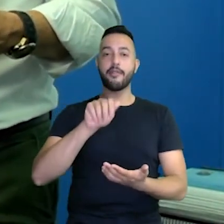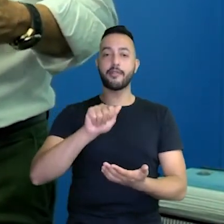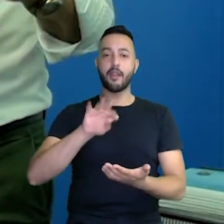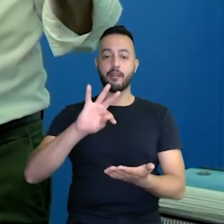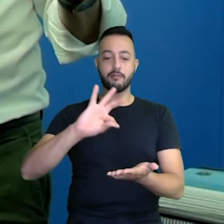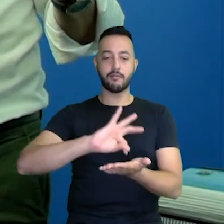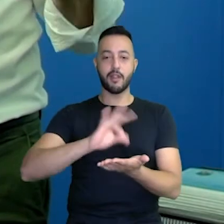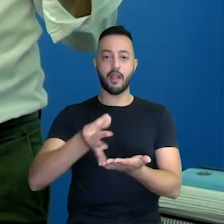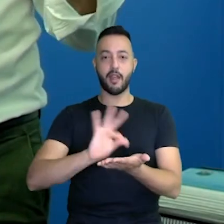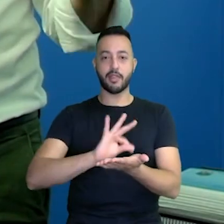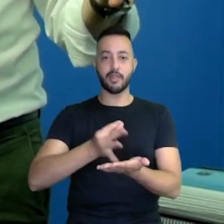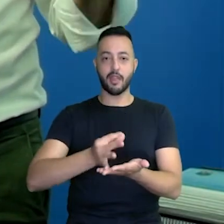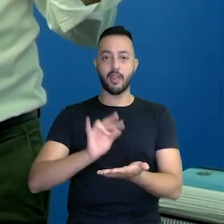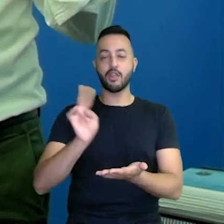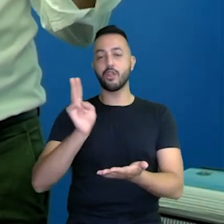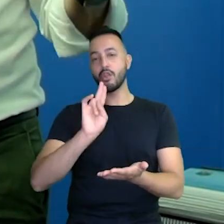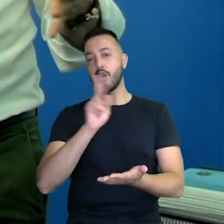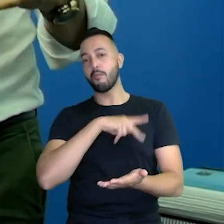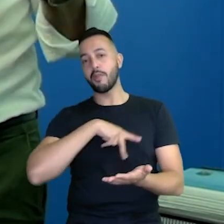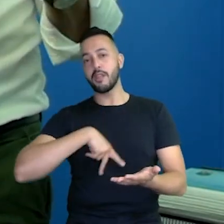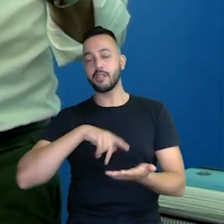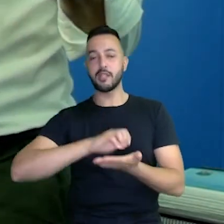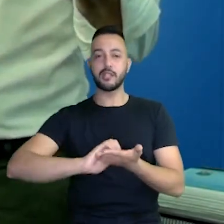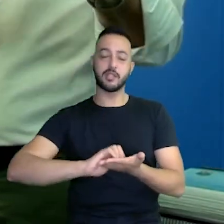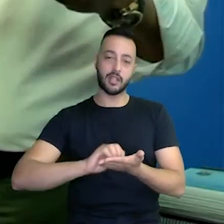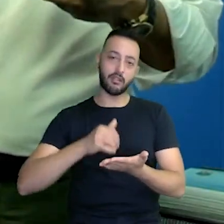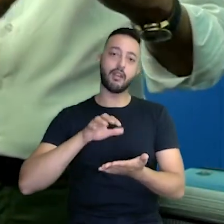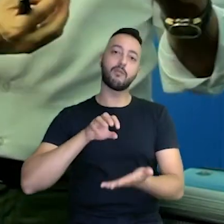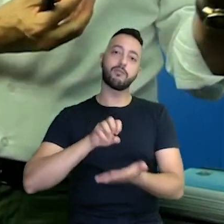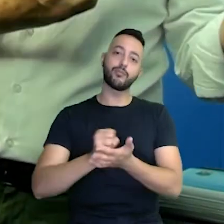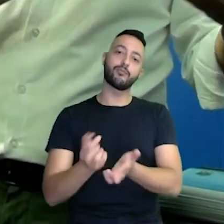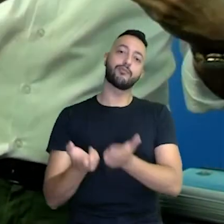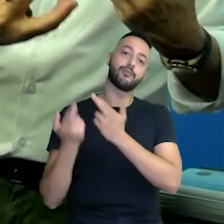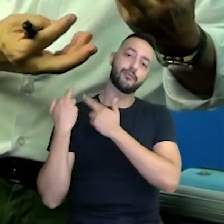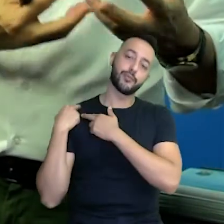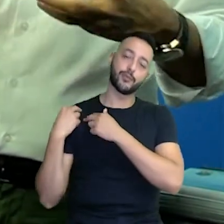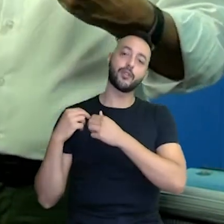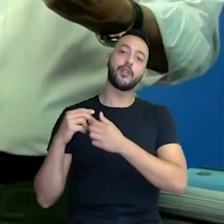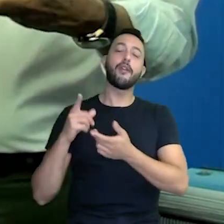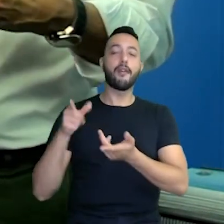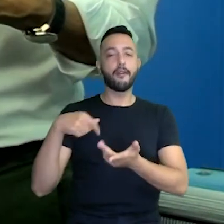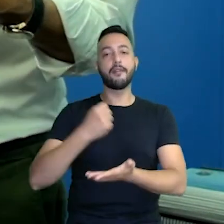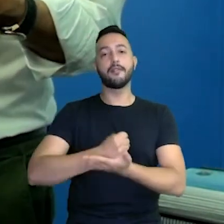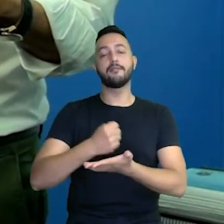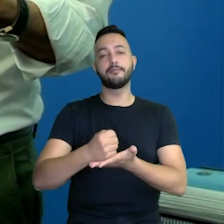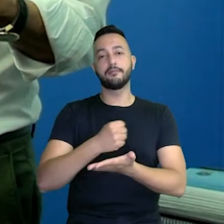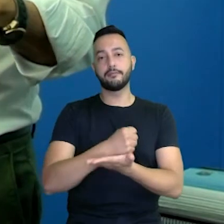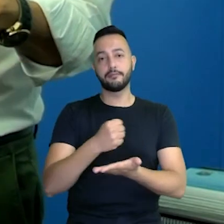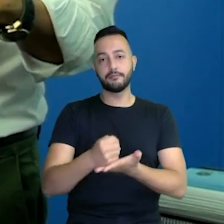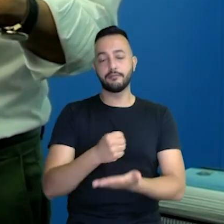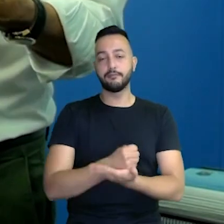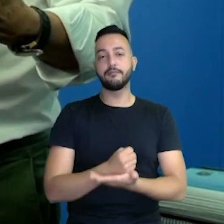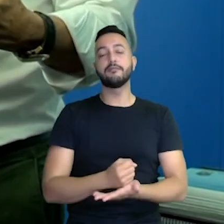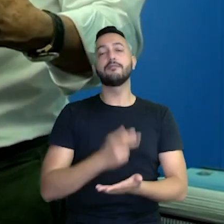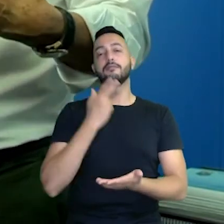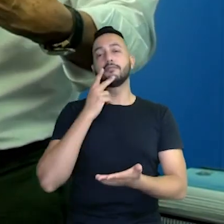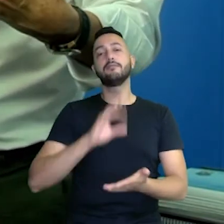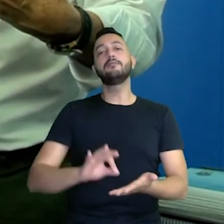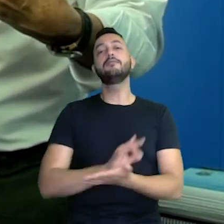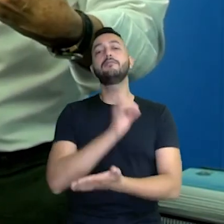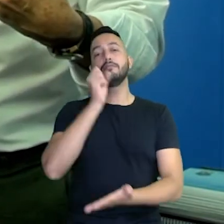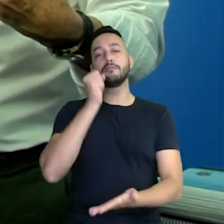de mudanças de nome do presidente, secretário, porque tudo passa no cartório, a legitimação